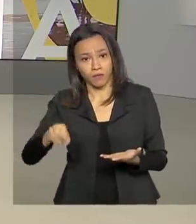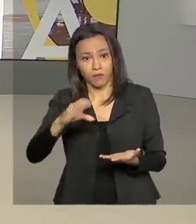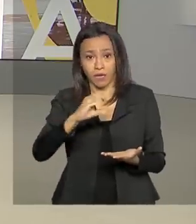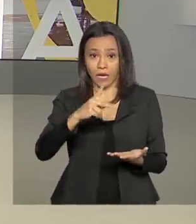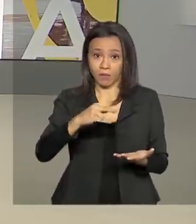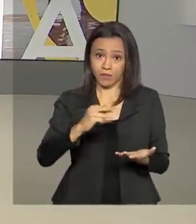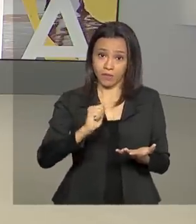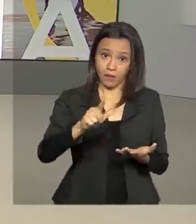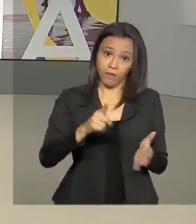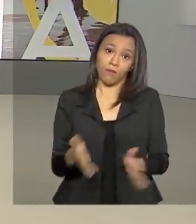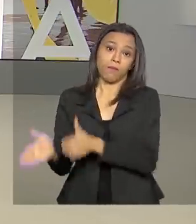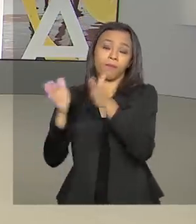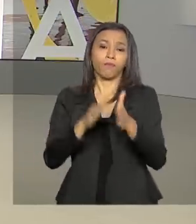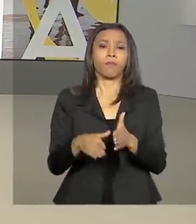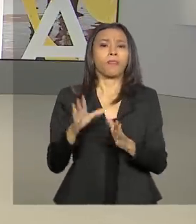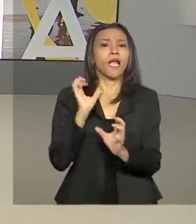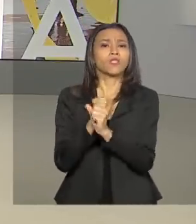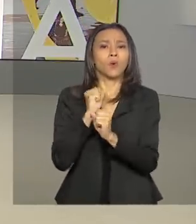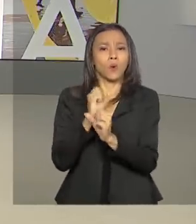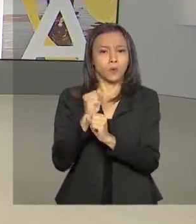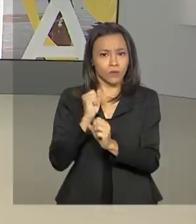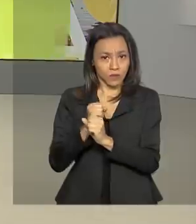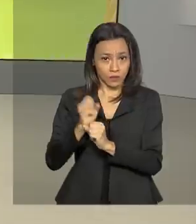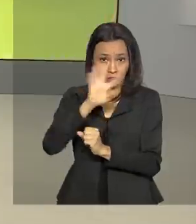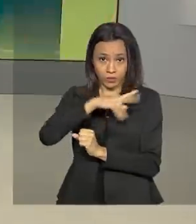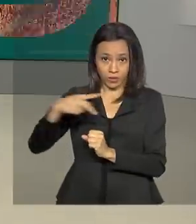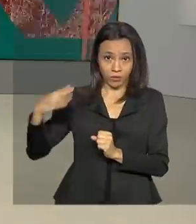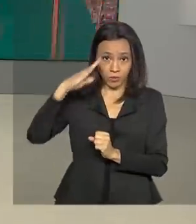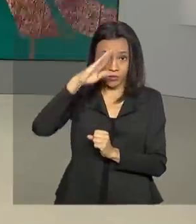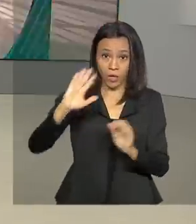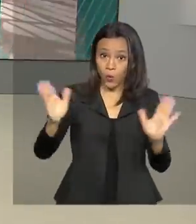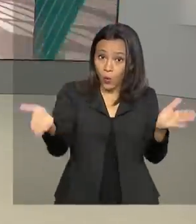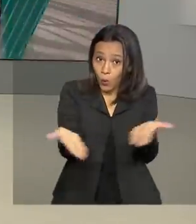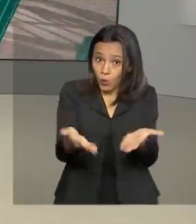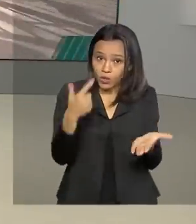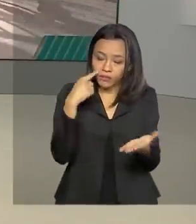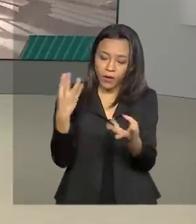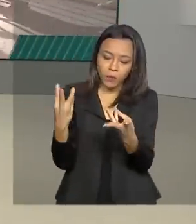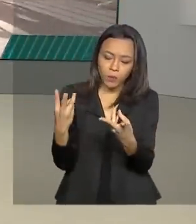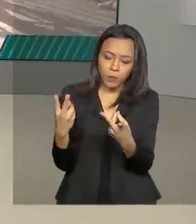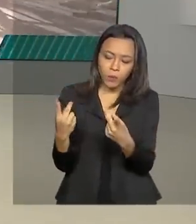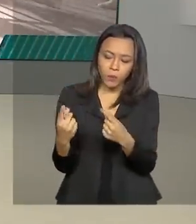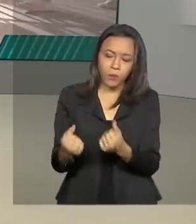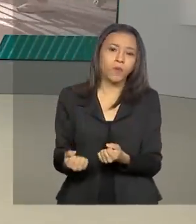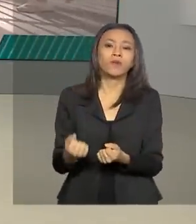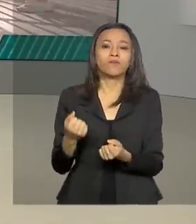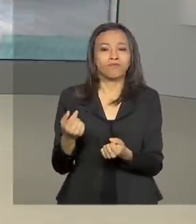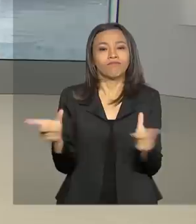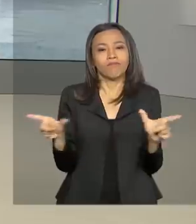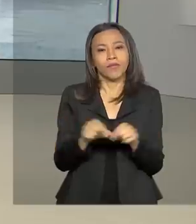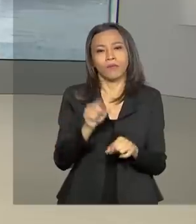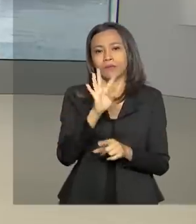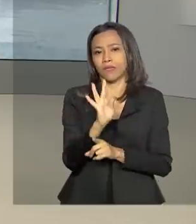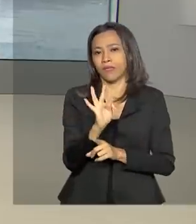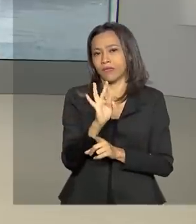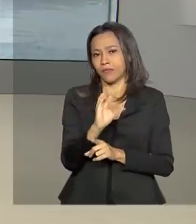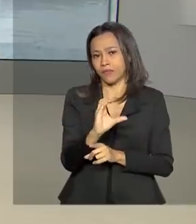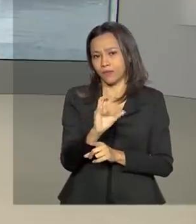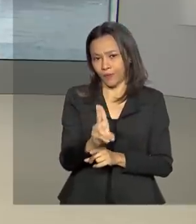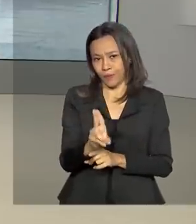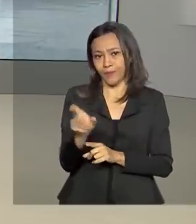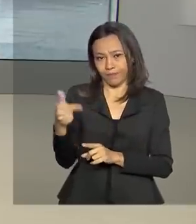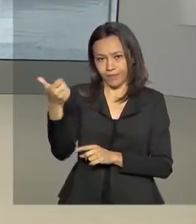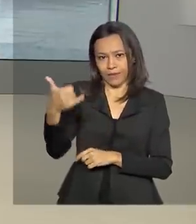As contas do presidente Bolsonaro do ano passado vão ser apreciadas hoje pelo TCU. Daniele Popov, conta para a gente, direto do